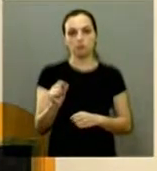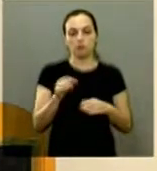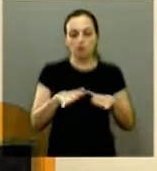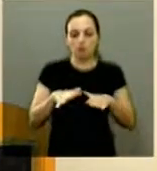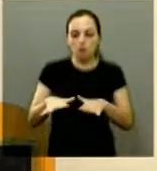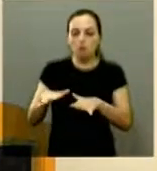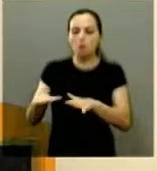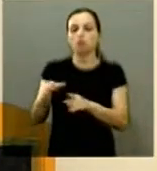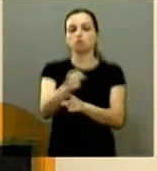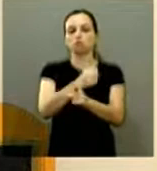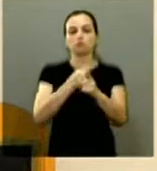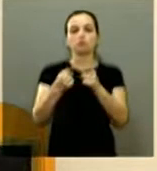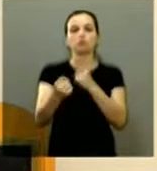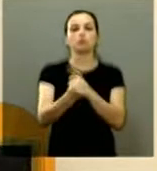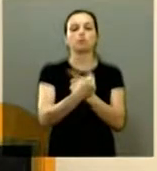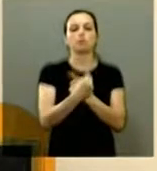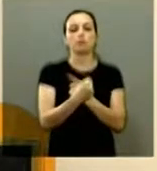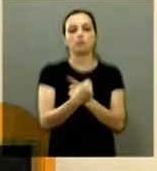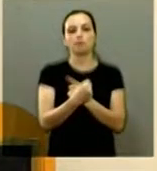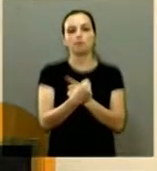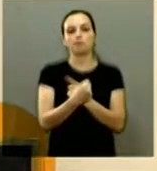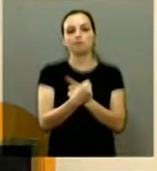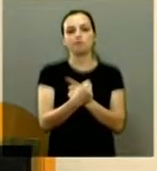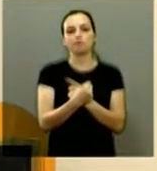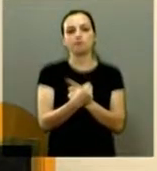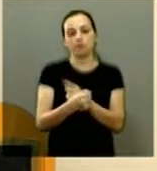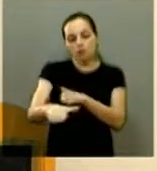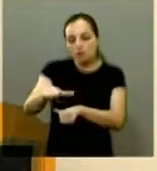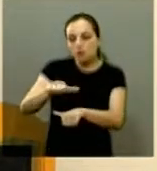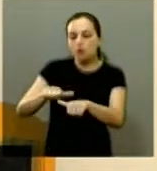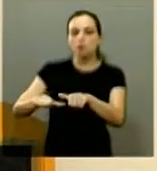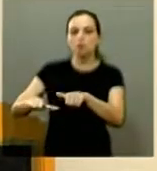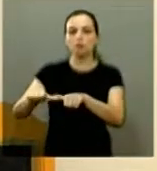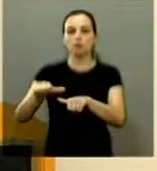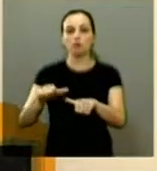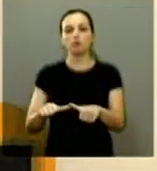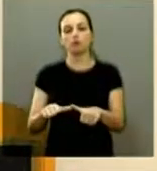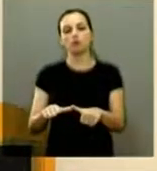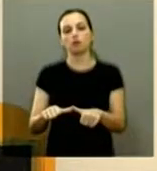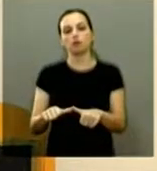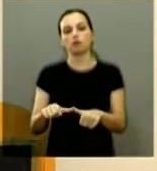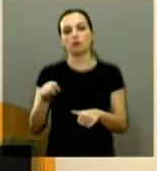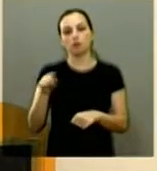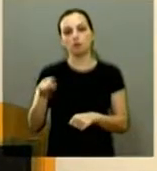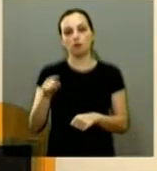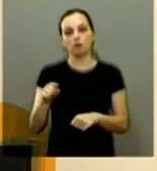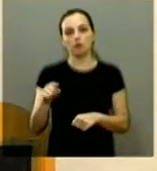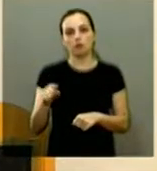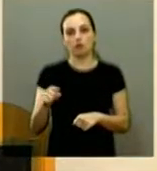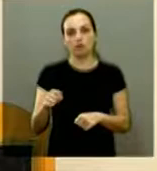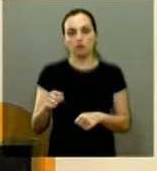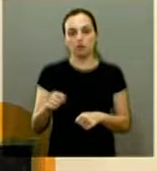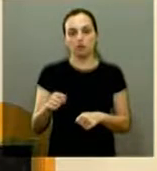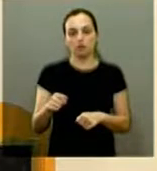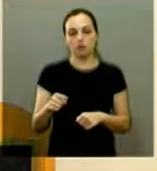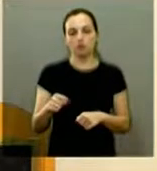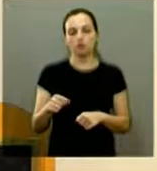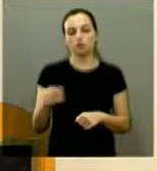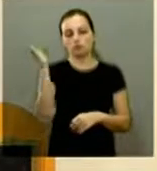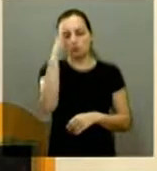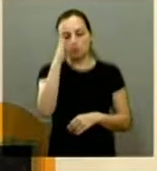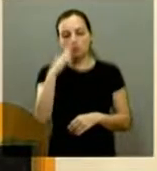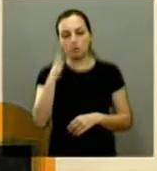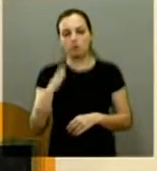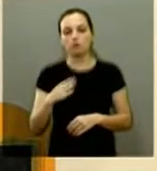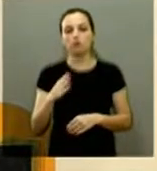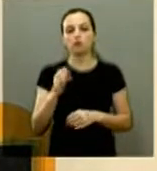movimentos sociais aquela clamor de mudança que está latente no brasileiro e a gente confia